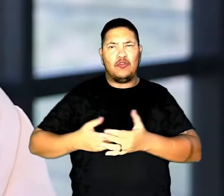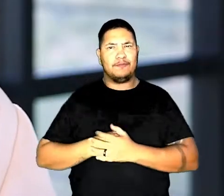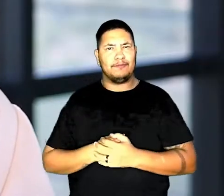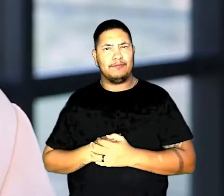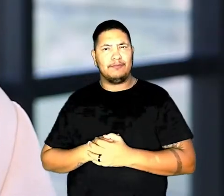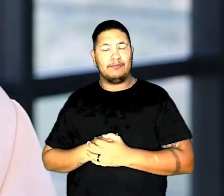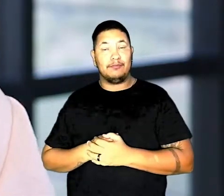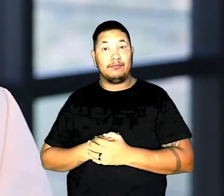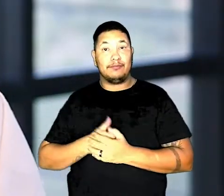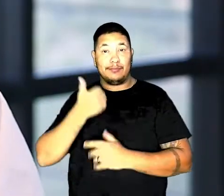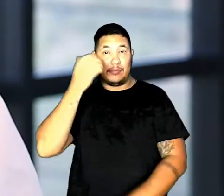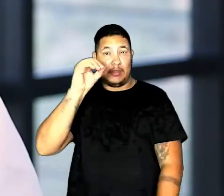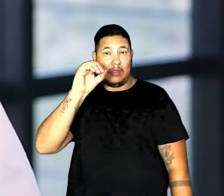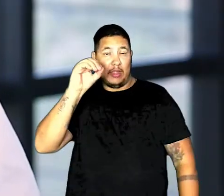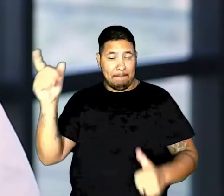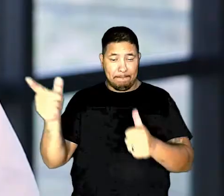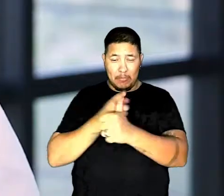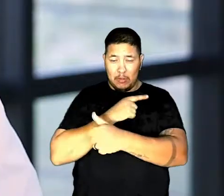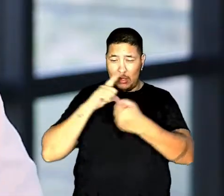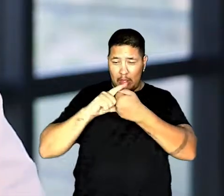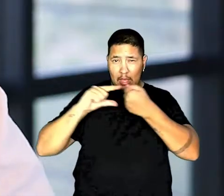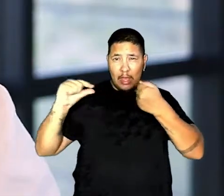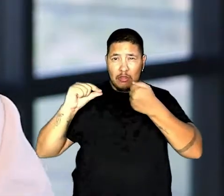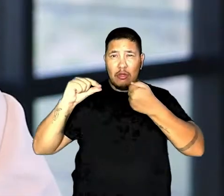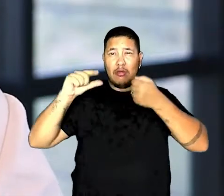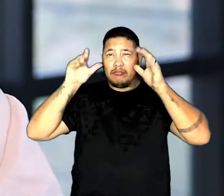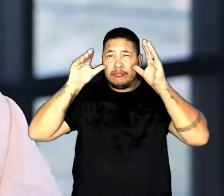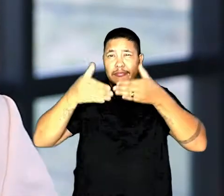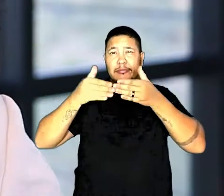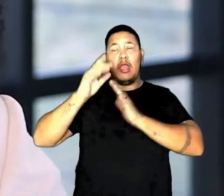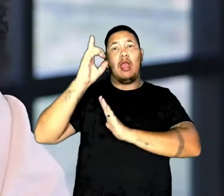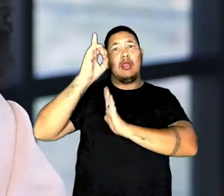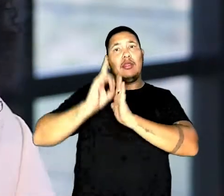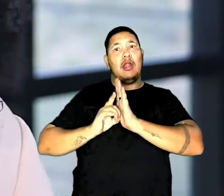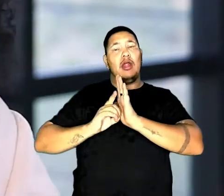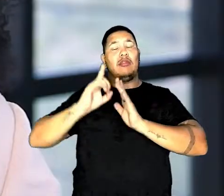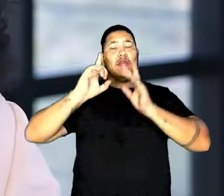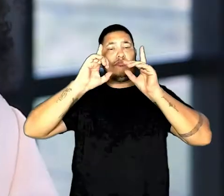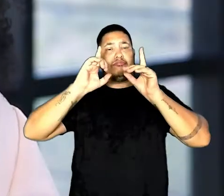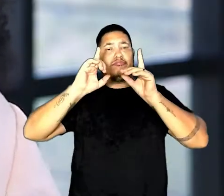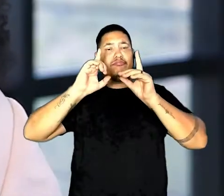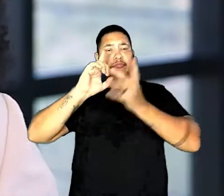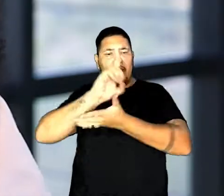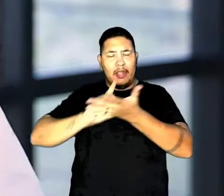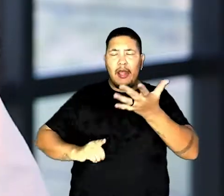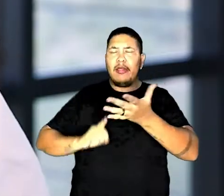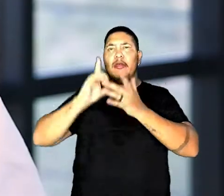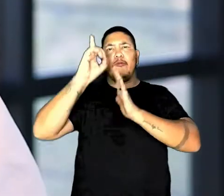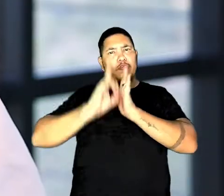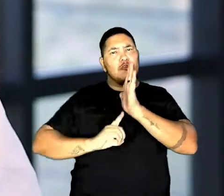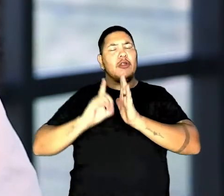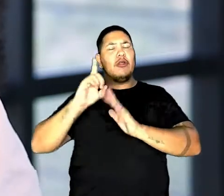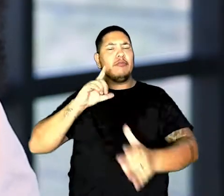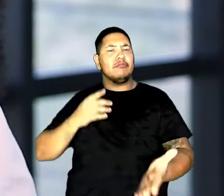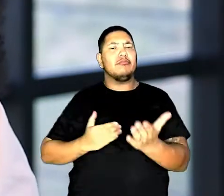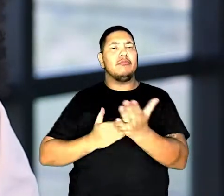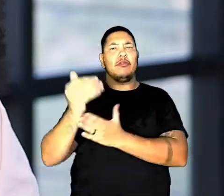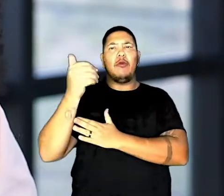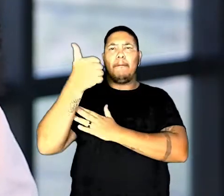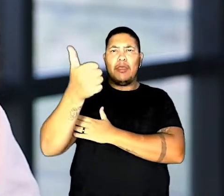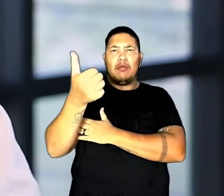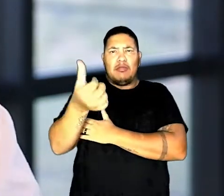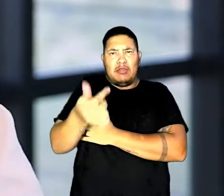dias de hoje. Suas dez primeiras emendas são consideradas a Declaração de Direitos, que entrou em vigor em